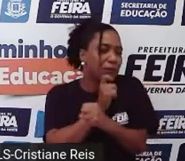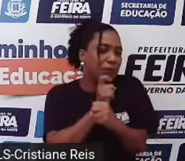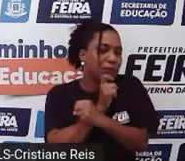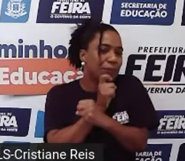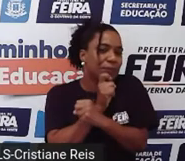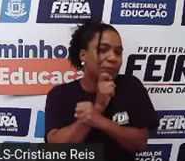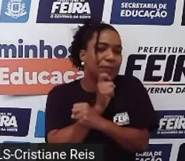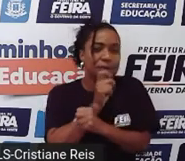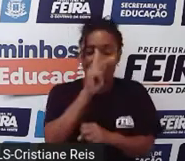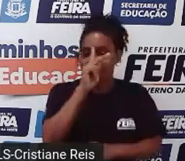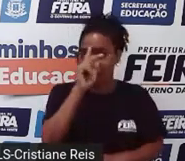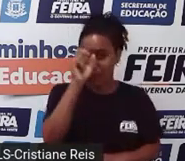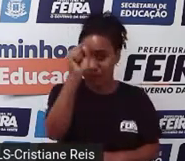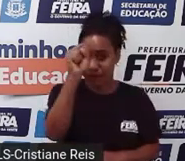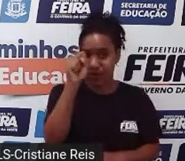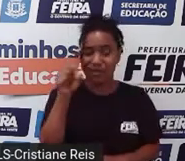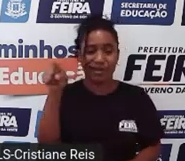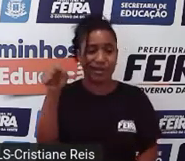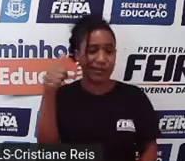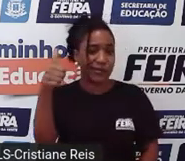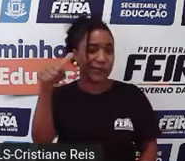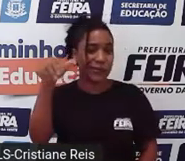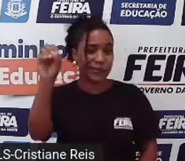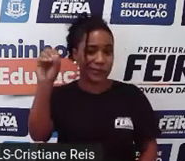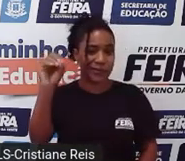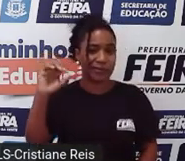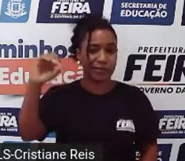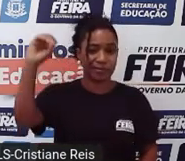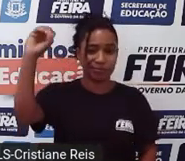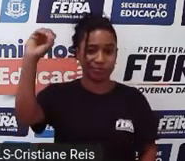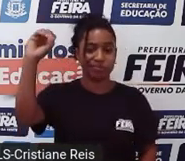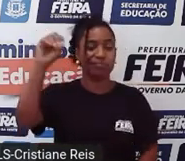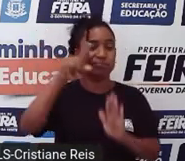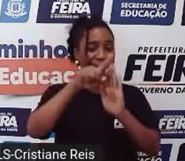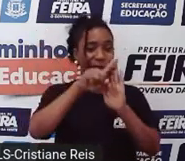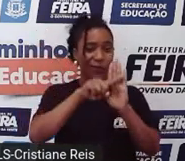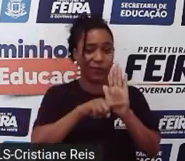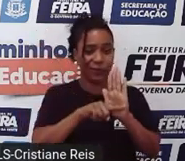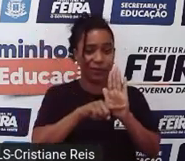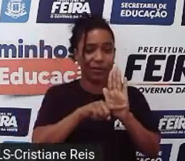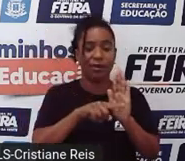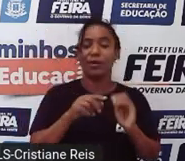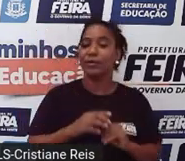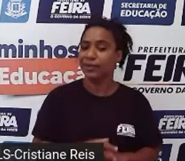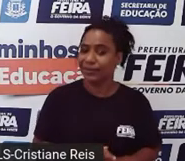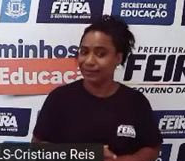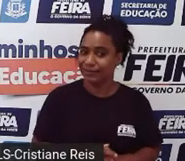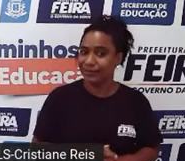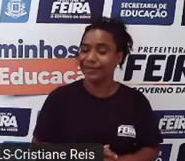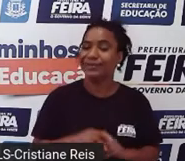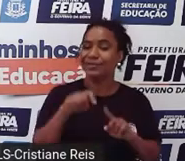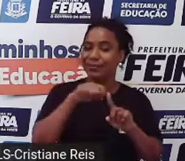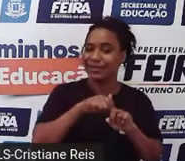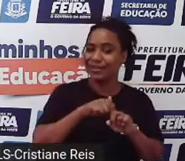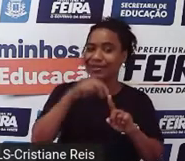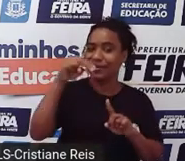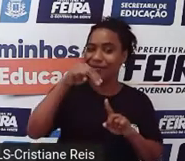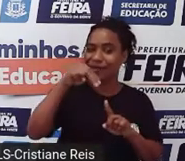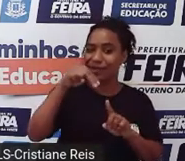chega a 10 graus centígrados. E acontece de novembro a fevereiro. Estão observando como é diferente?